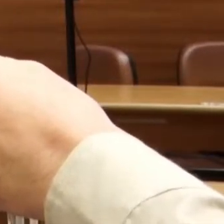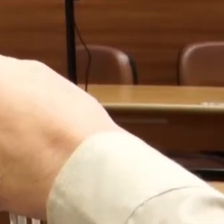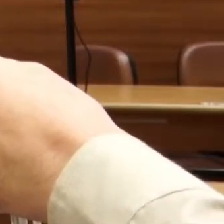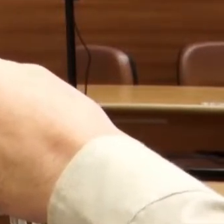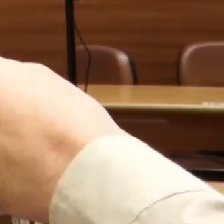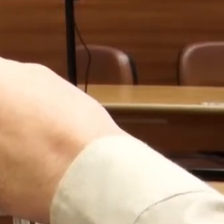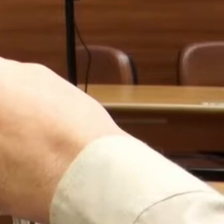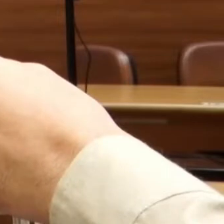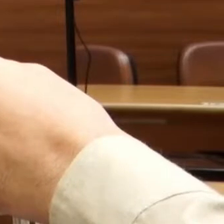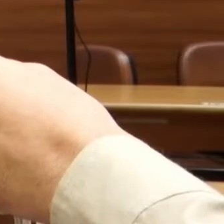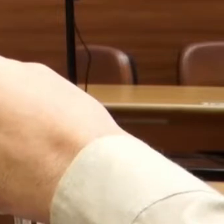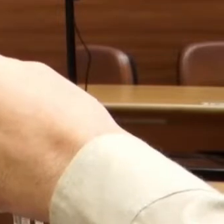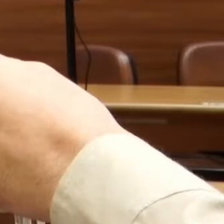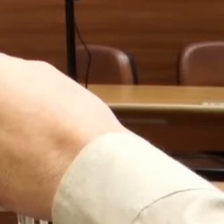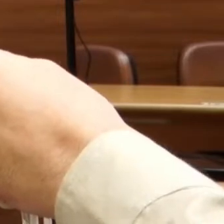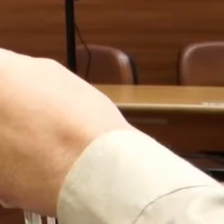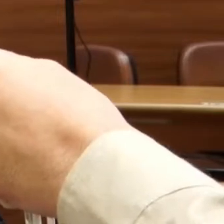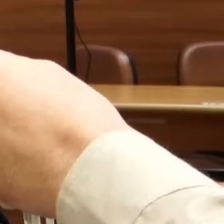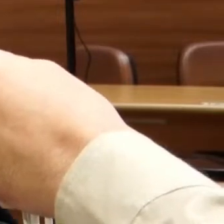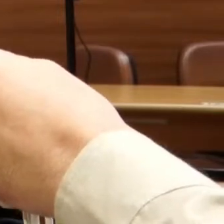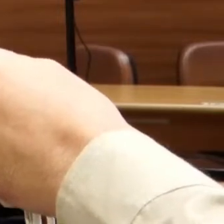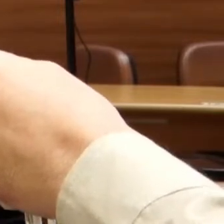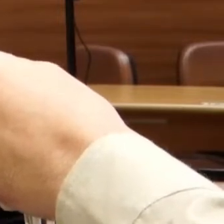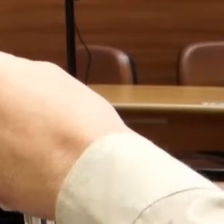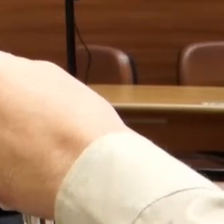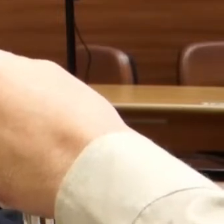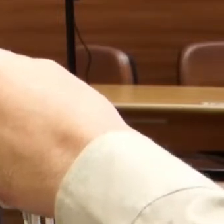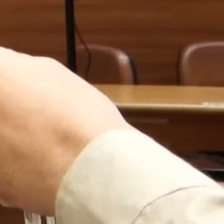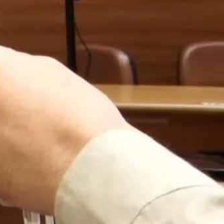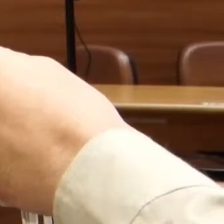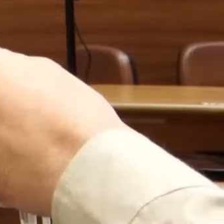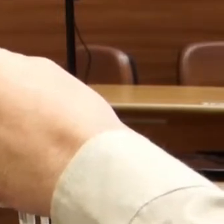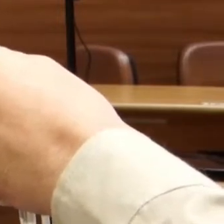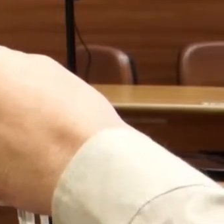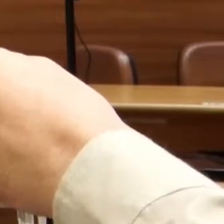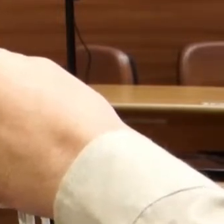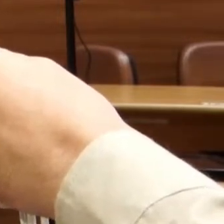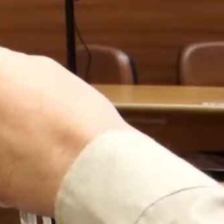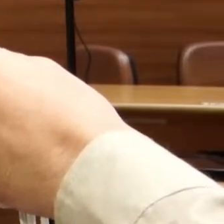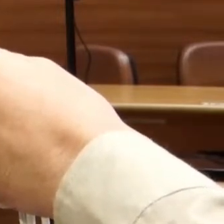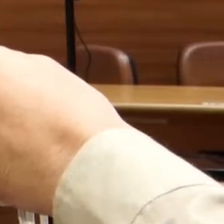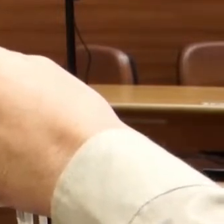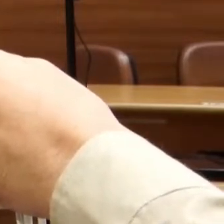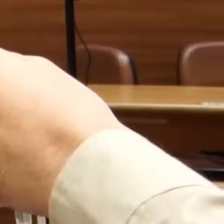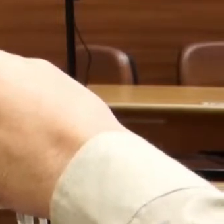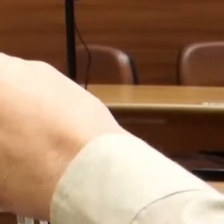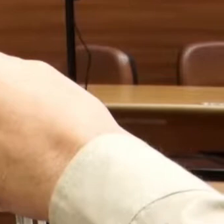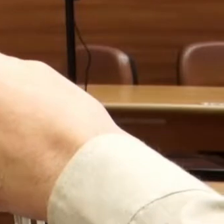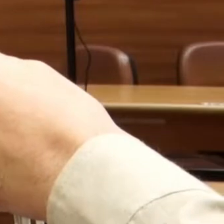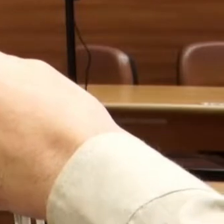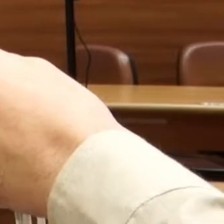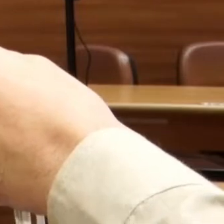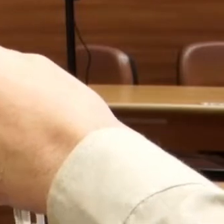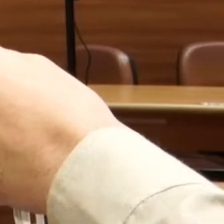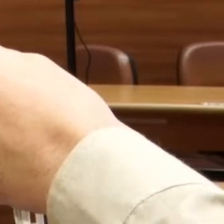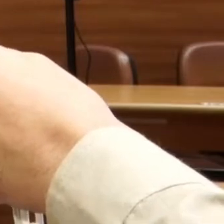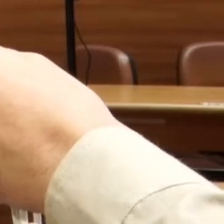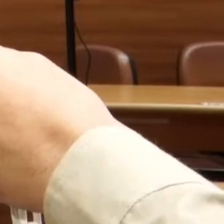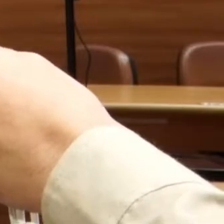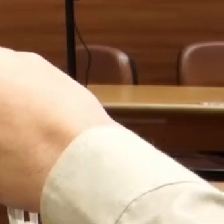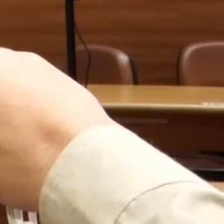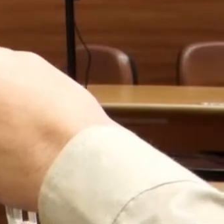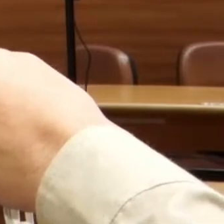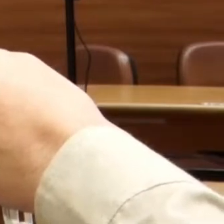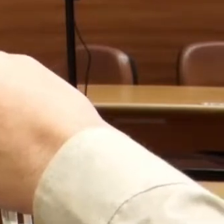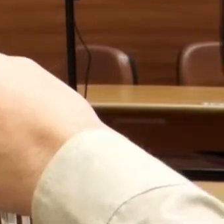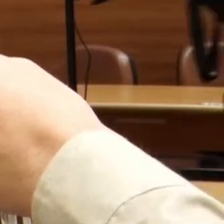que ela vai possibilitar exatamente a ação de políticas públicas, onde você passa a ter uma